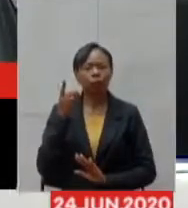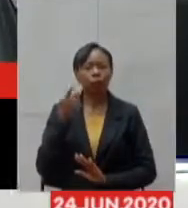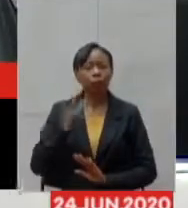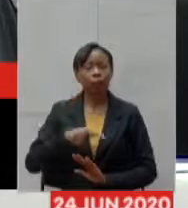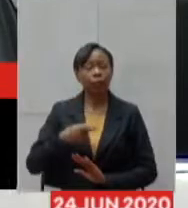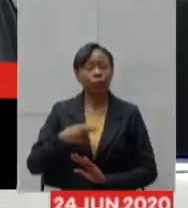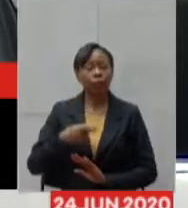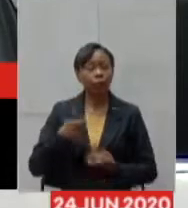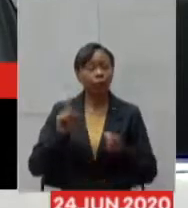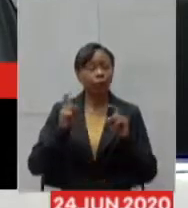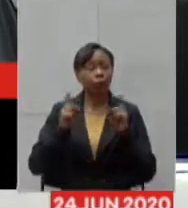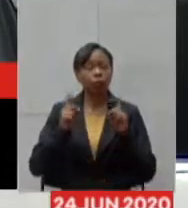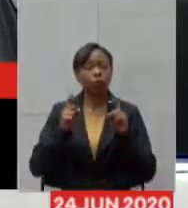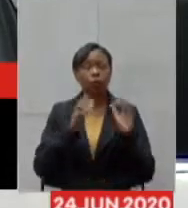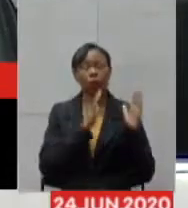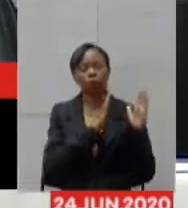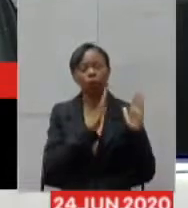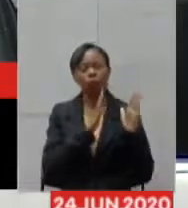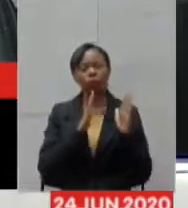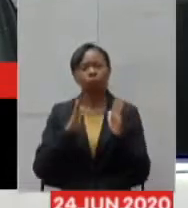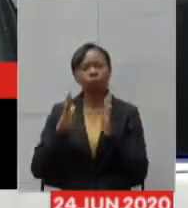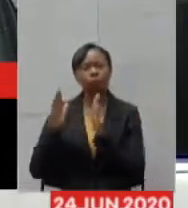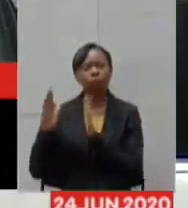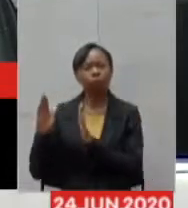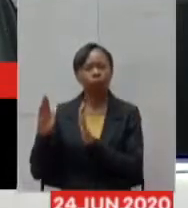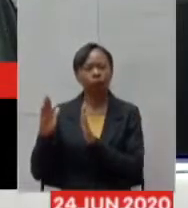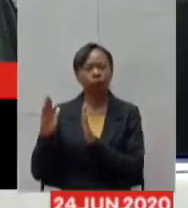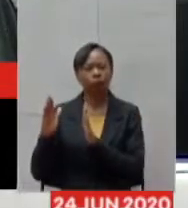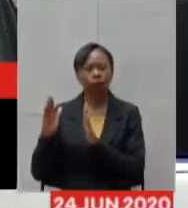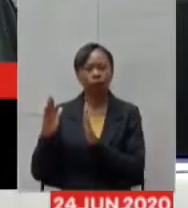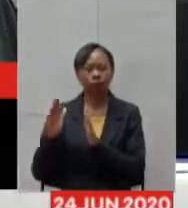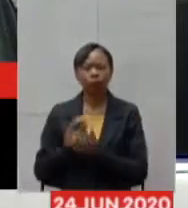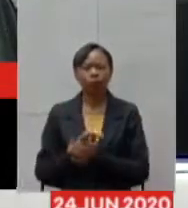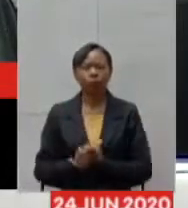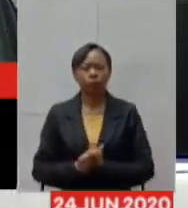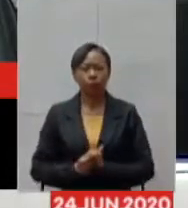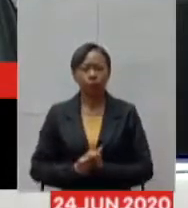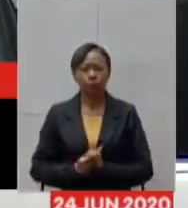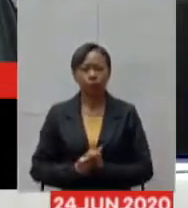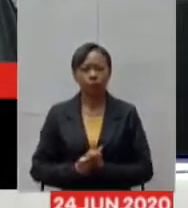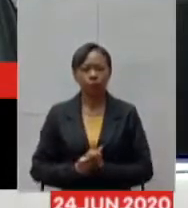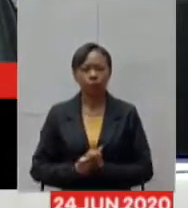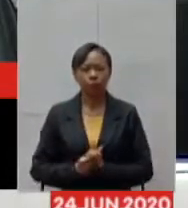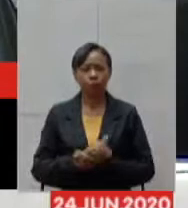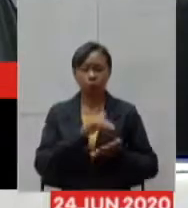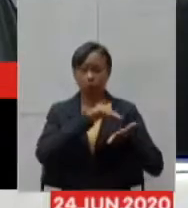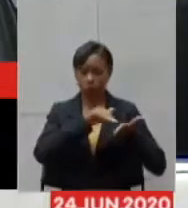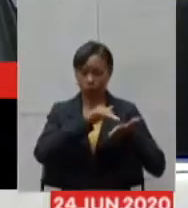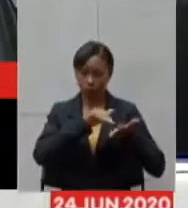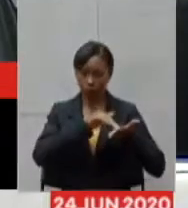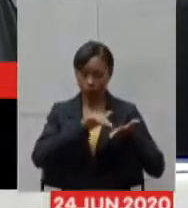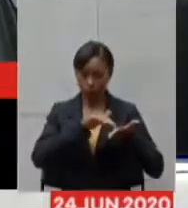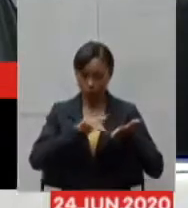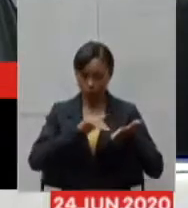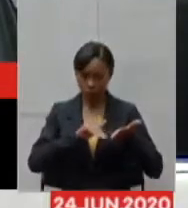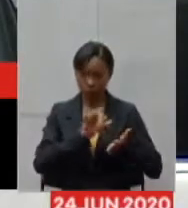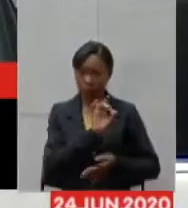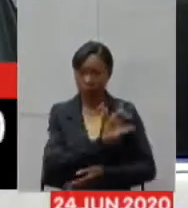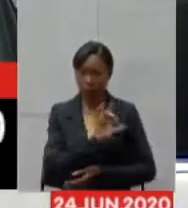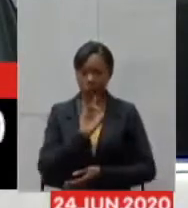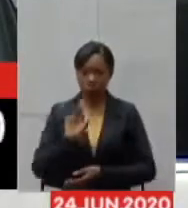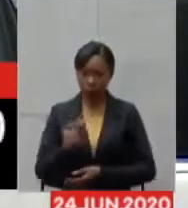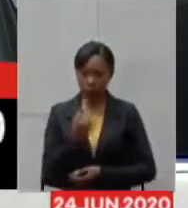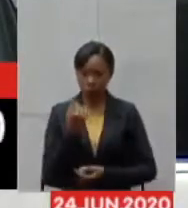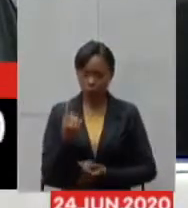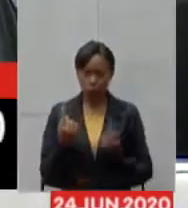reunião obedecerão ao seguinte ordenamento. Os secretários disporão cada um de até